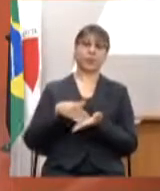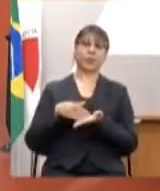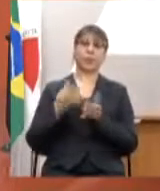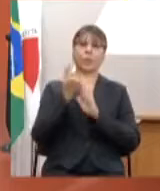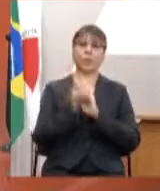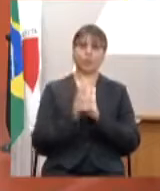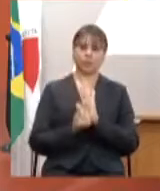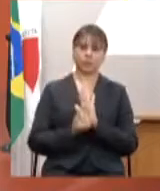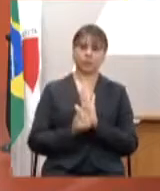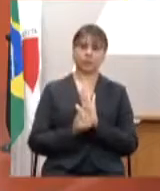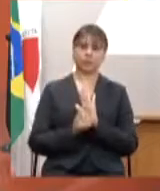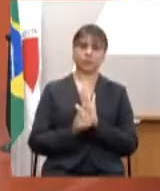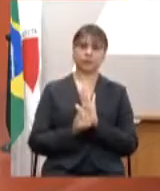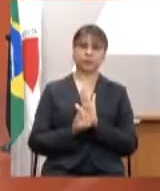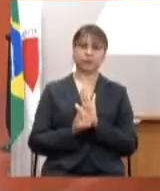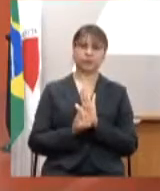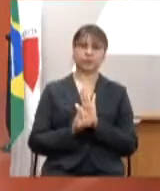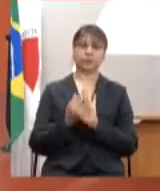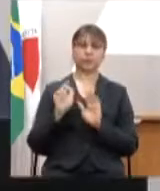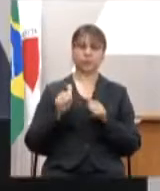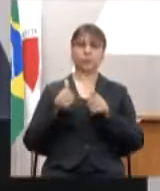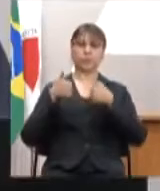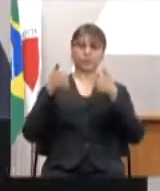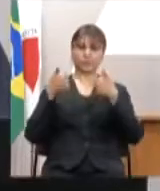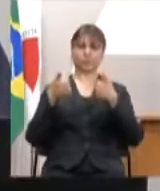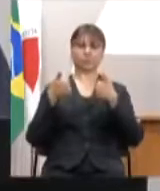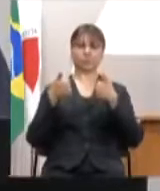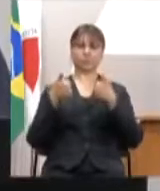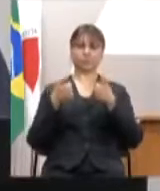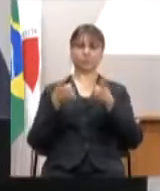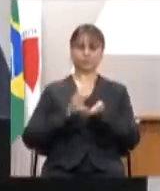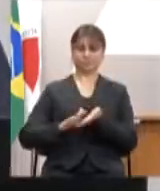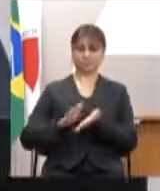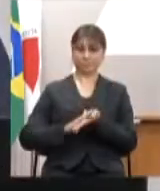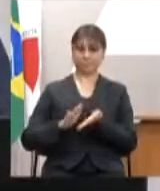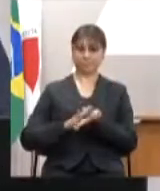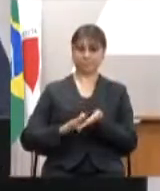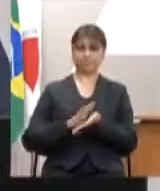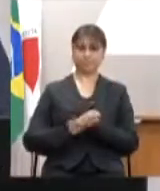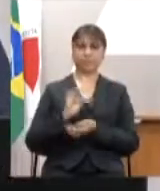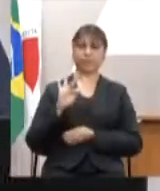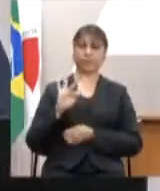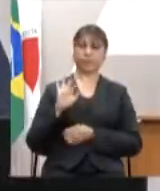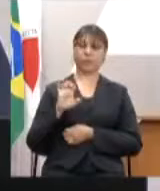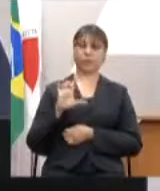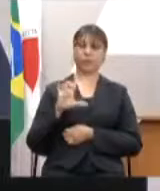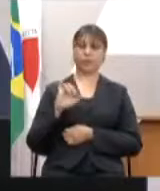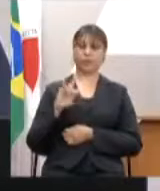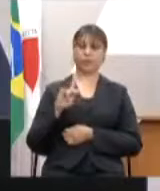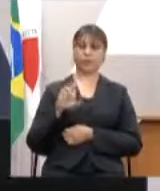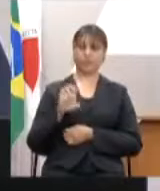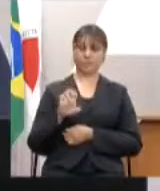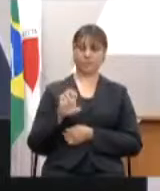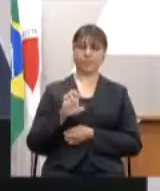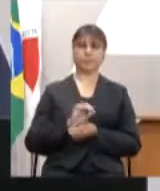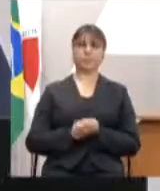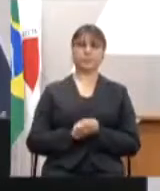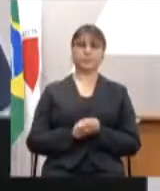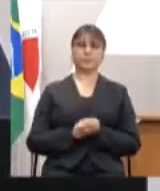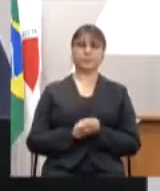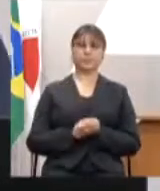e Qualidade do Gasto, Felipe Magno Pereira de Souza.